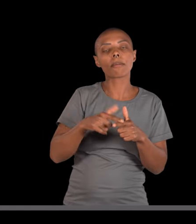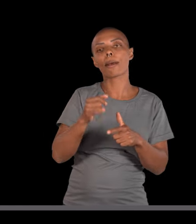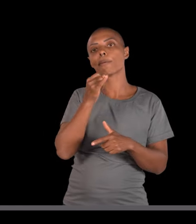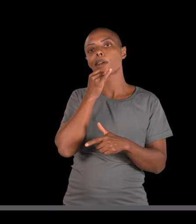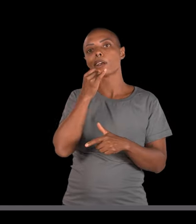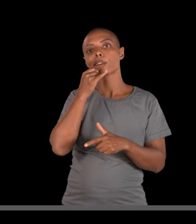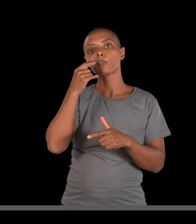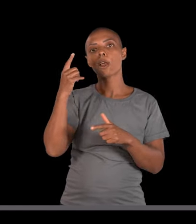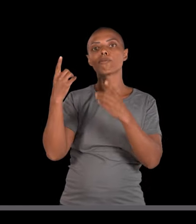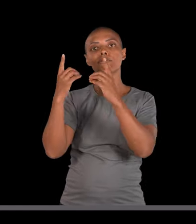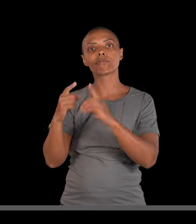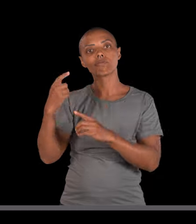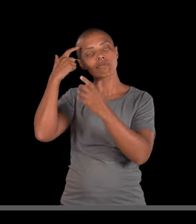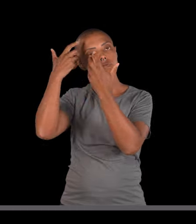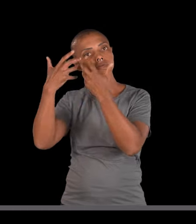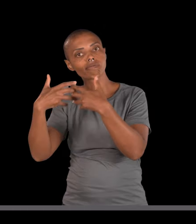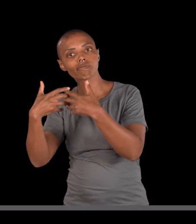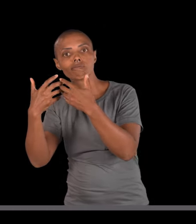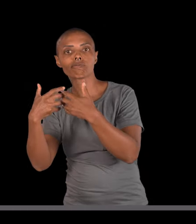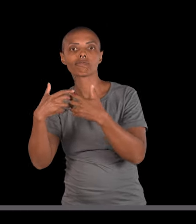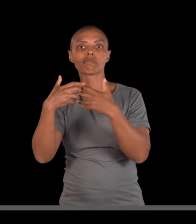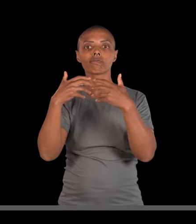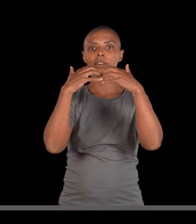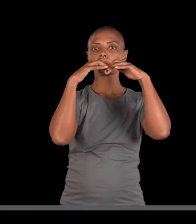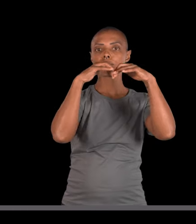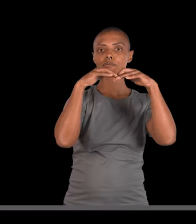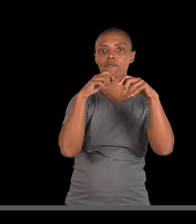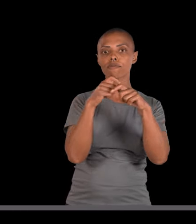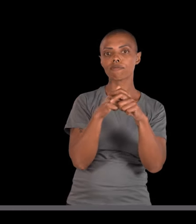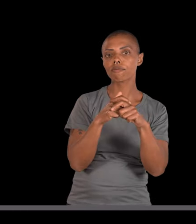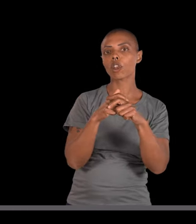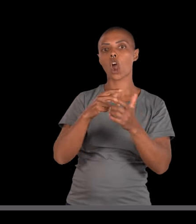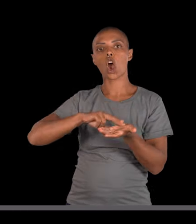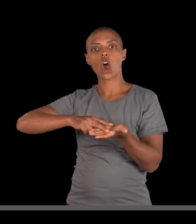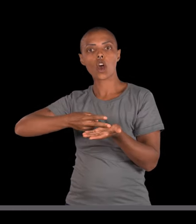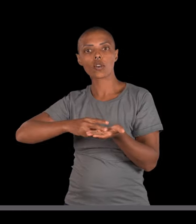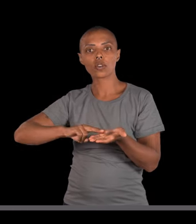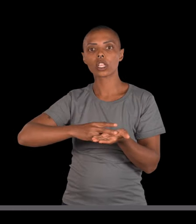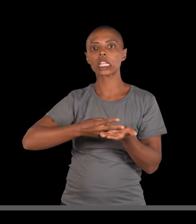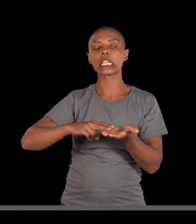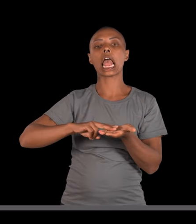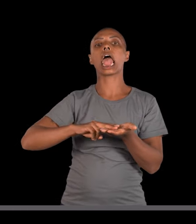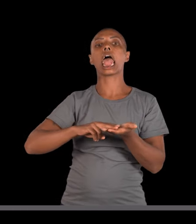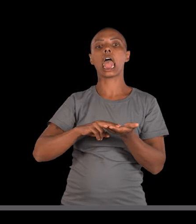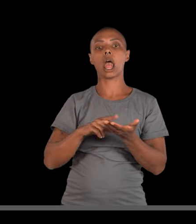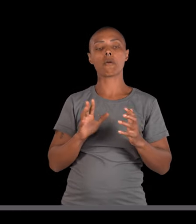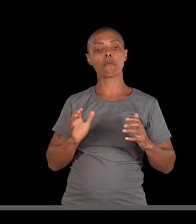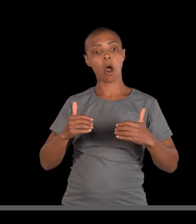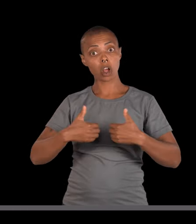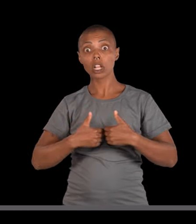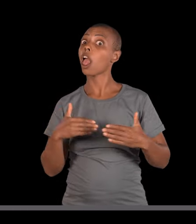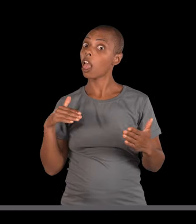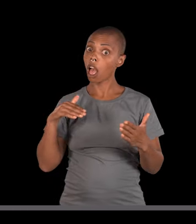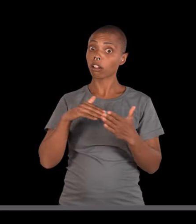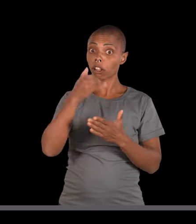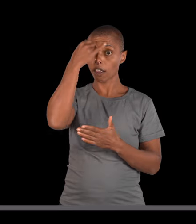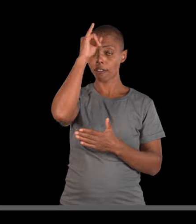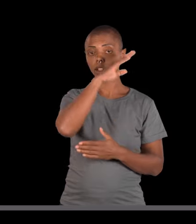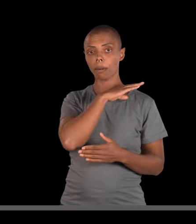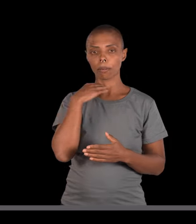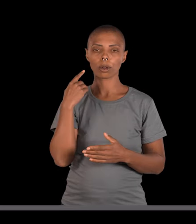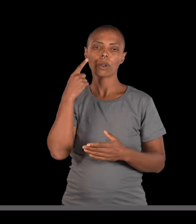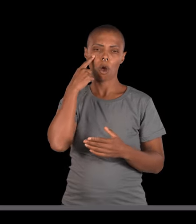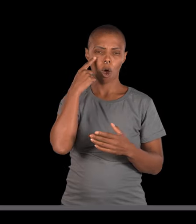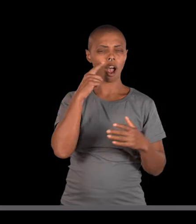como deficiência mental, microcefalia, convulsões, epilepsia, comportamento autista e até mesmo a morte. Lembre-se,